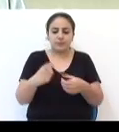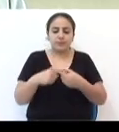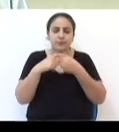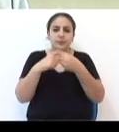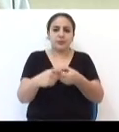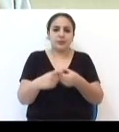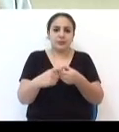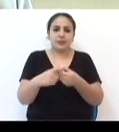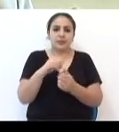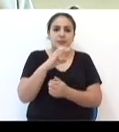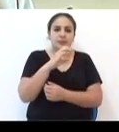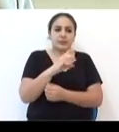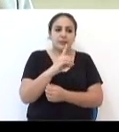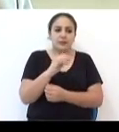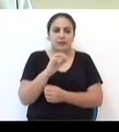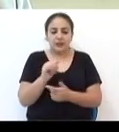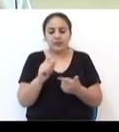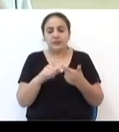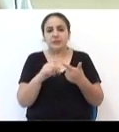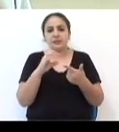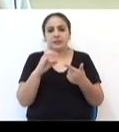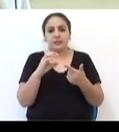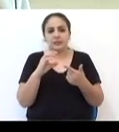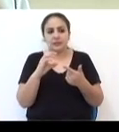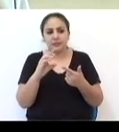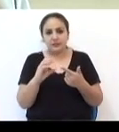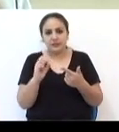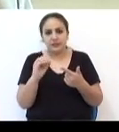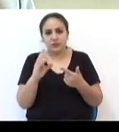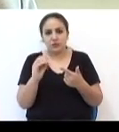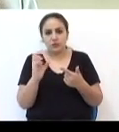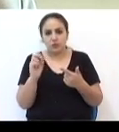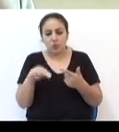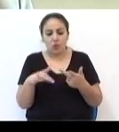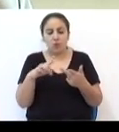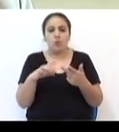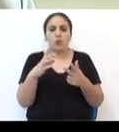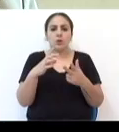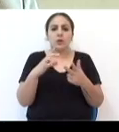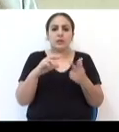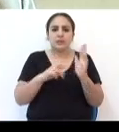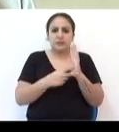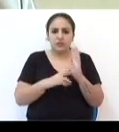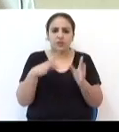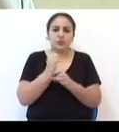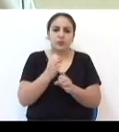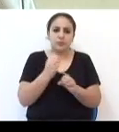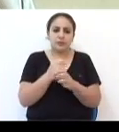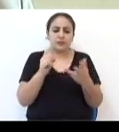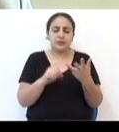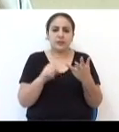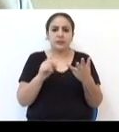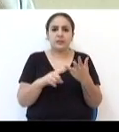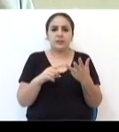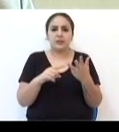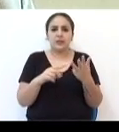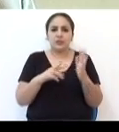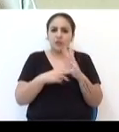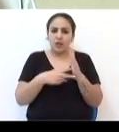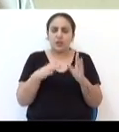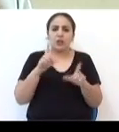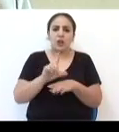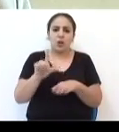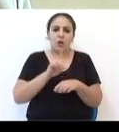parceria com CDL, Sinduscom, Sindicato dos Contabilistas, Sindicato Lojas, Sindicato